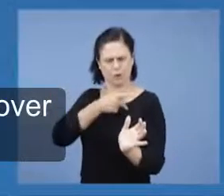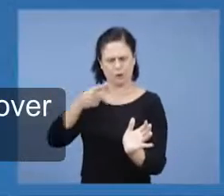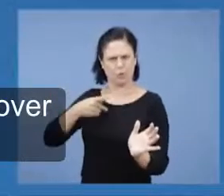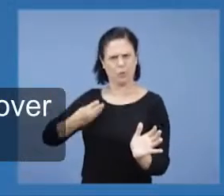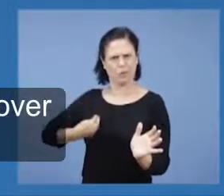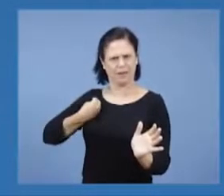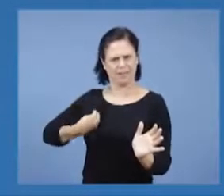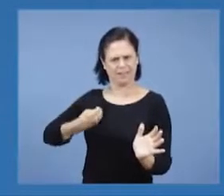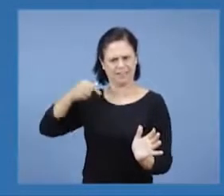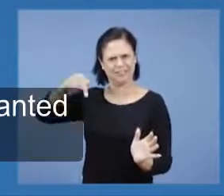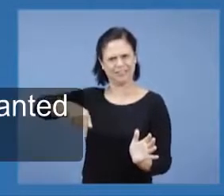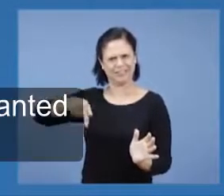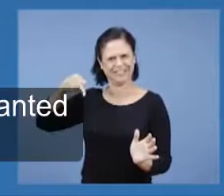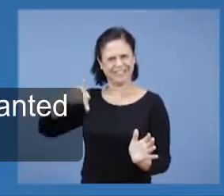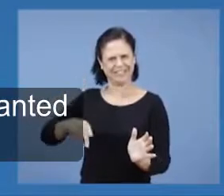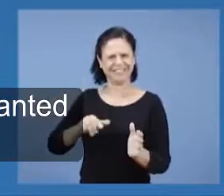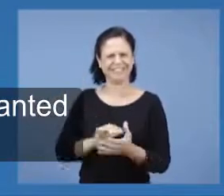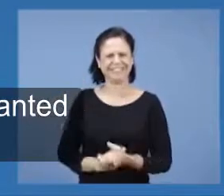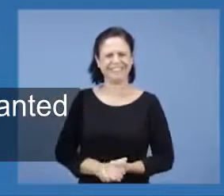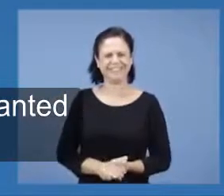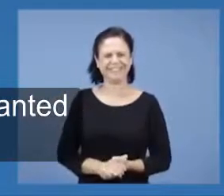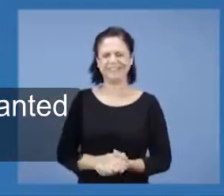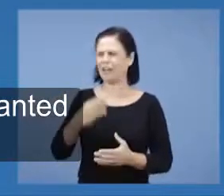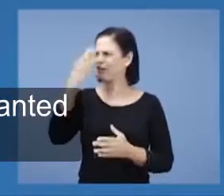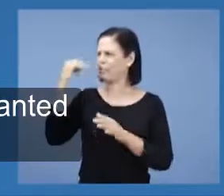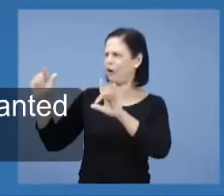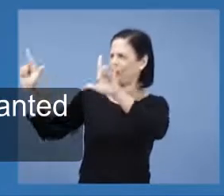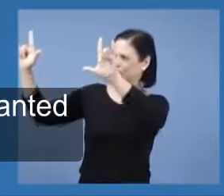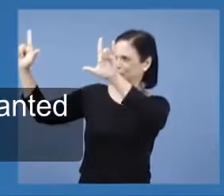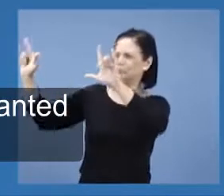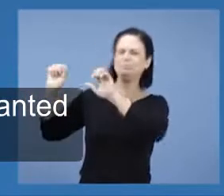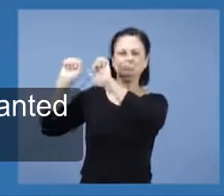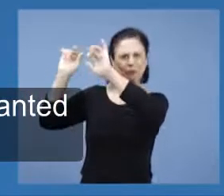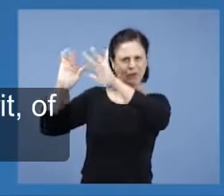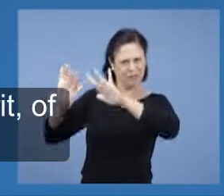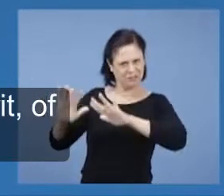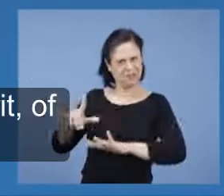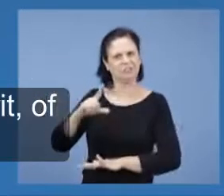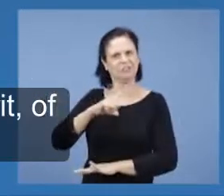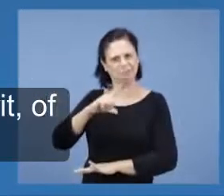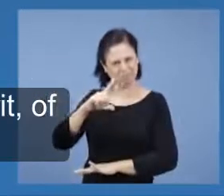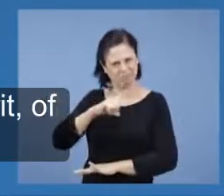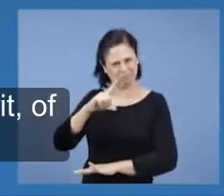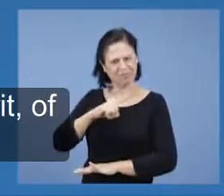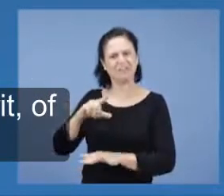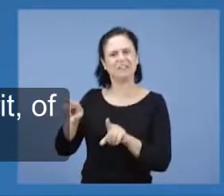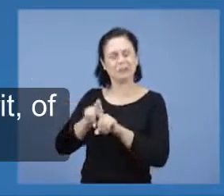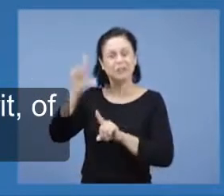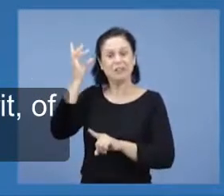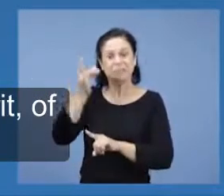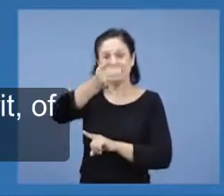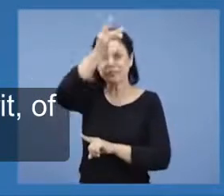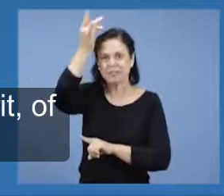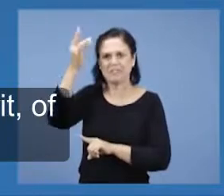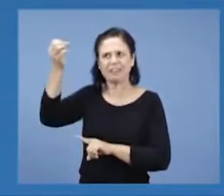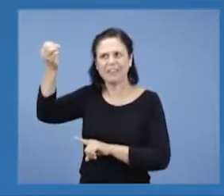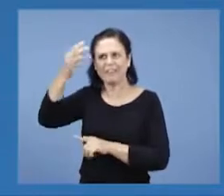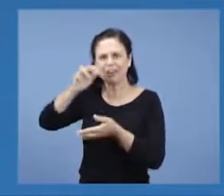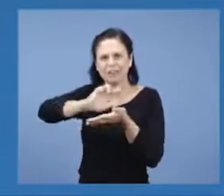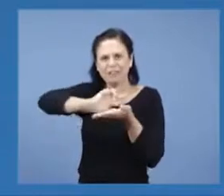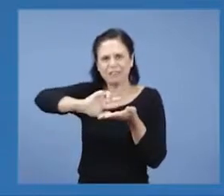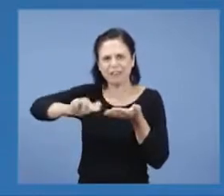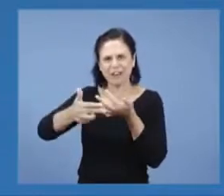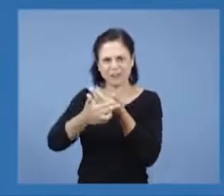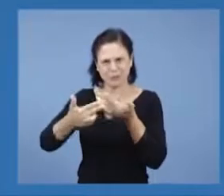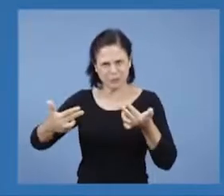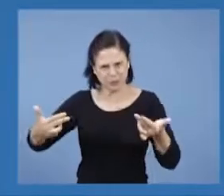do Brasil todo, e foi ali uma bênção que o Senhor nos concedeu. Nós viemos à direção do Espírito Santo, daquilo que